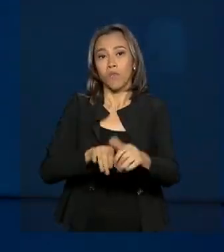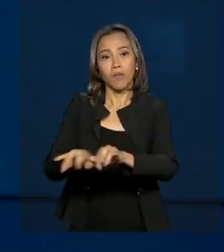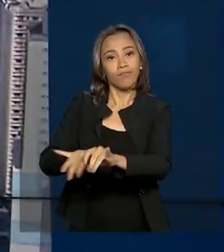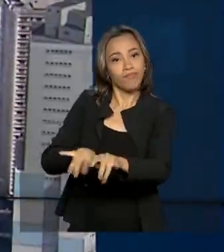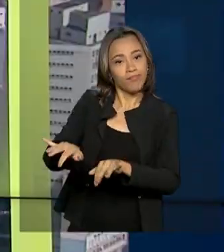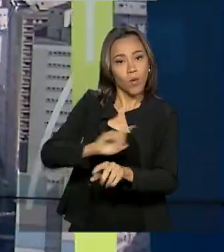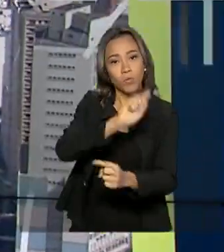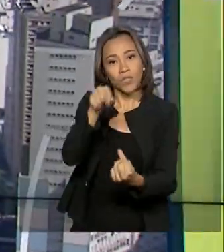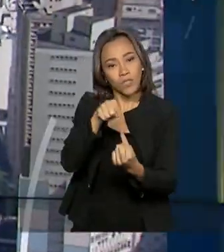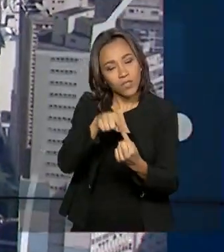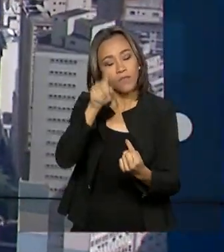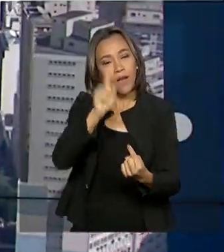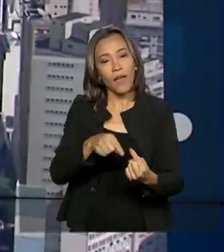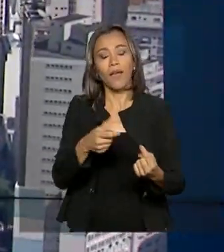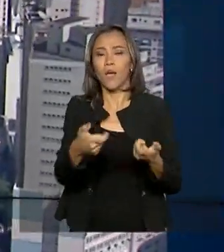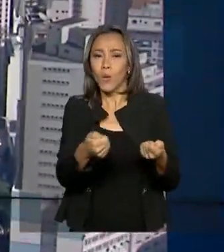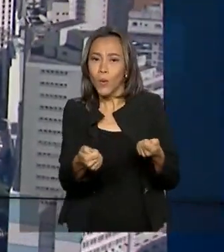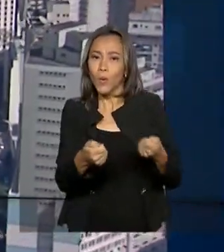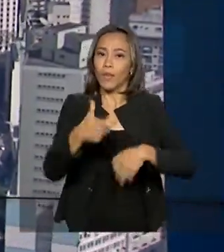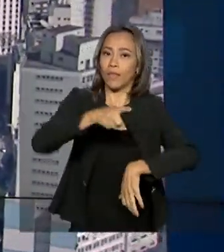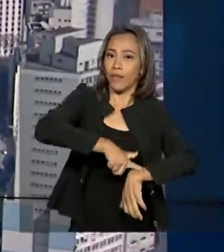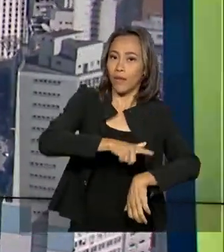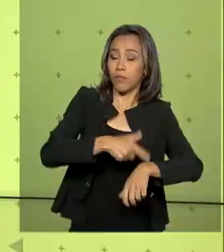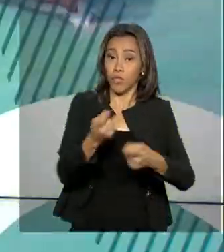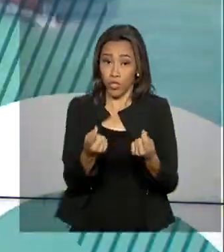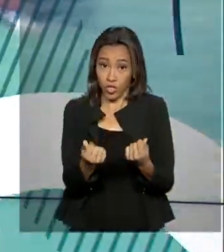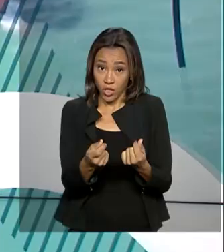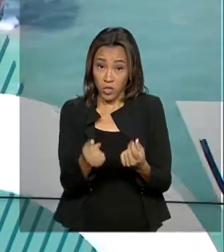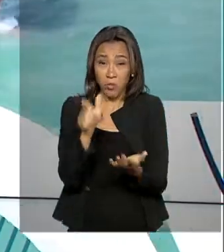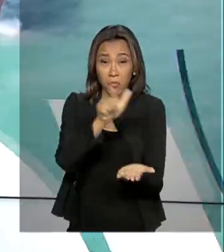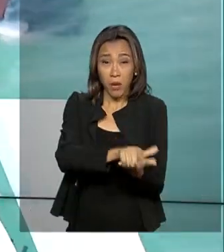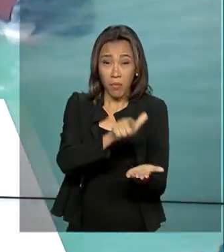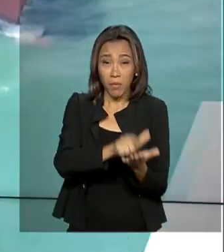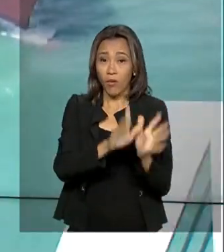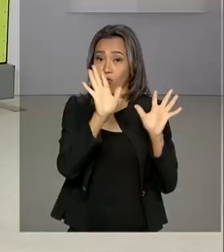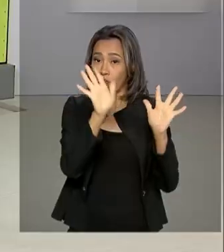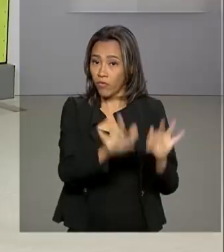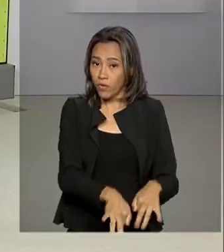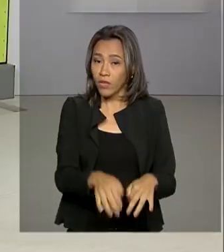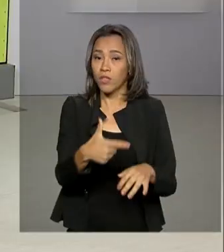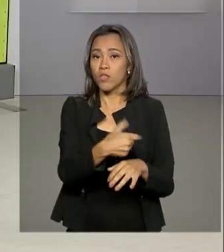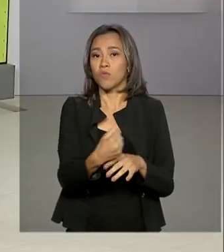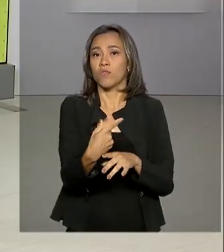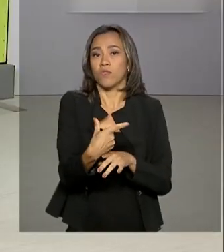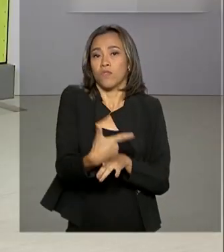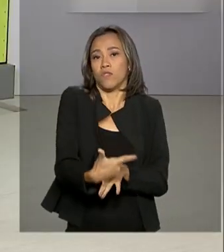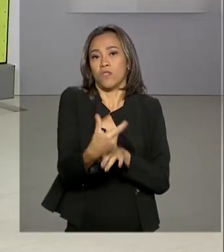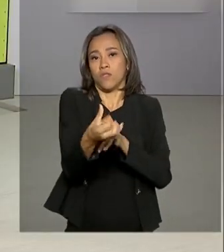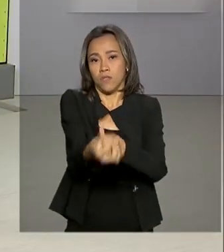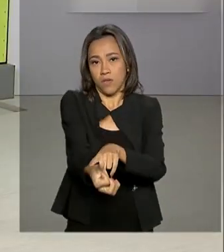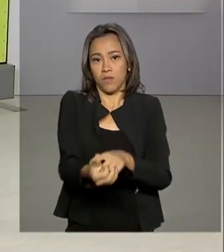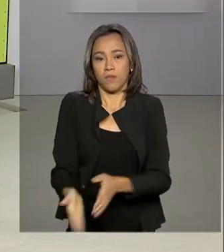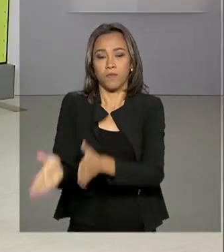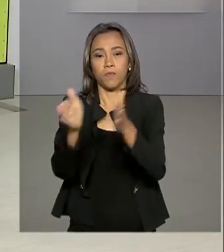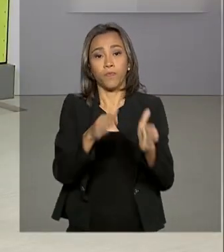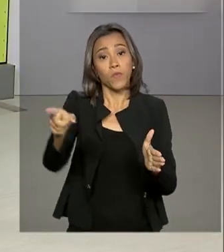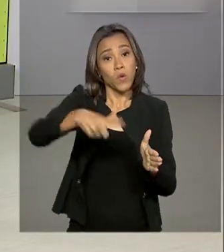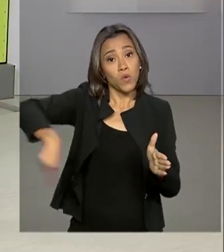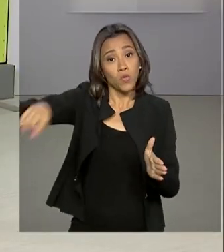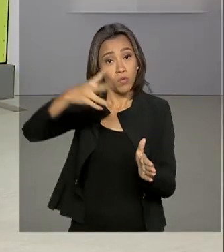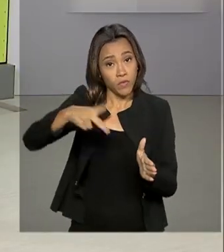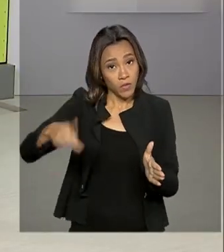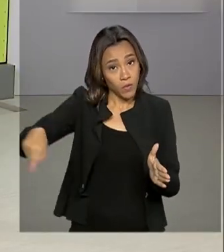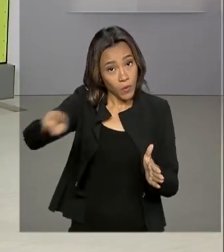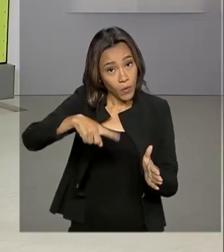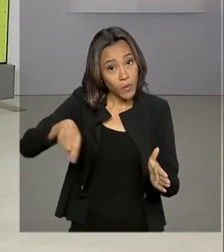tempo e dinheiro. A versão em papel deixa de existir em 2026. E os professores da educação básica terão